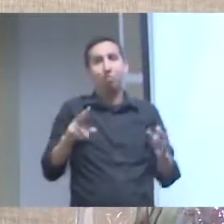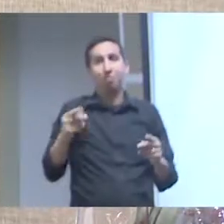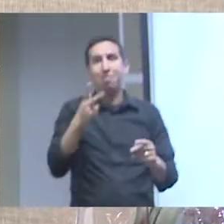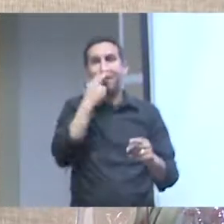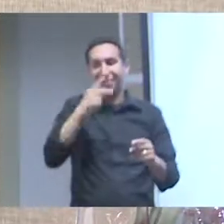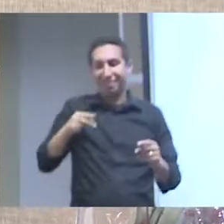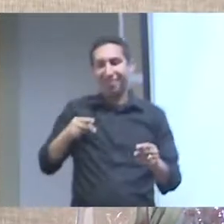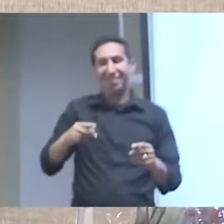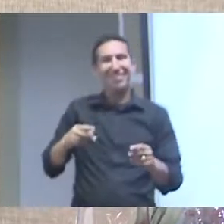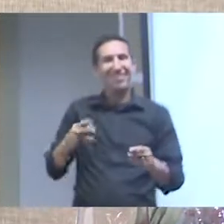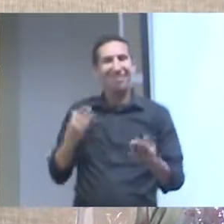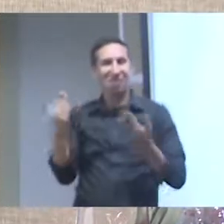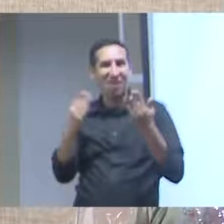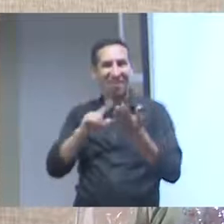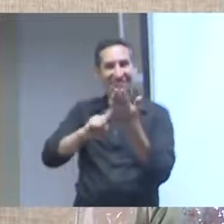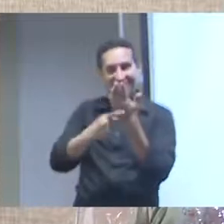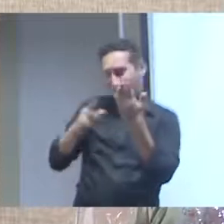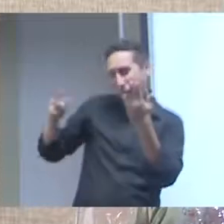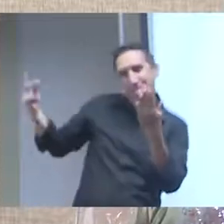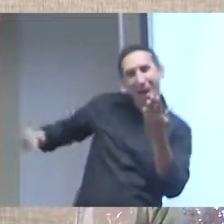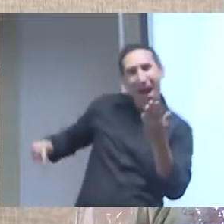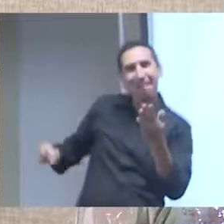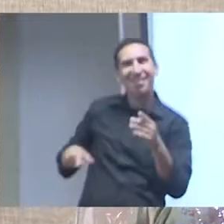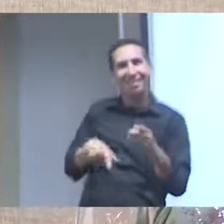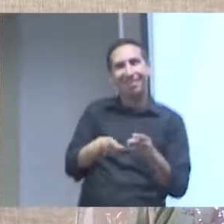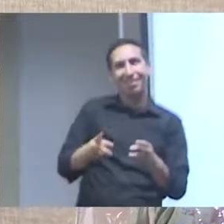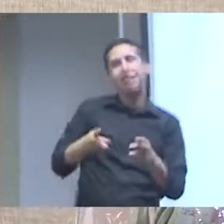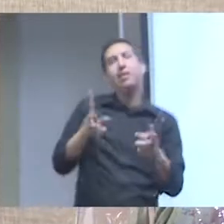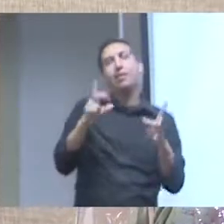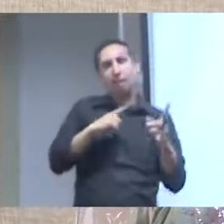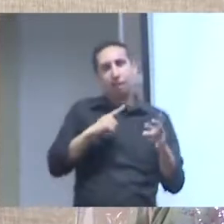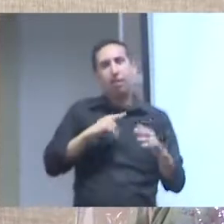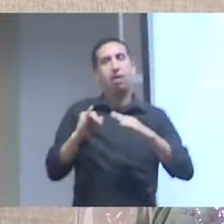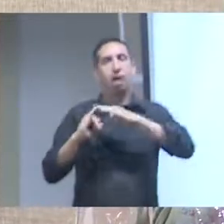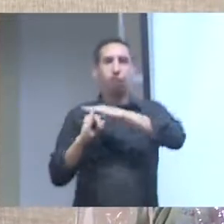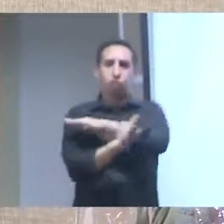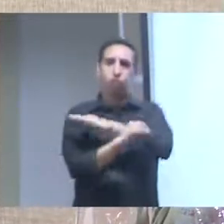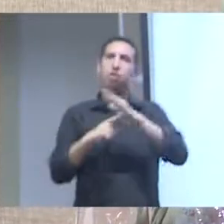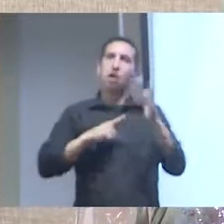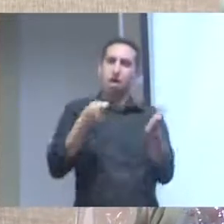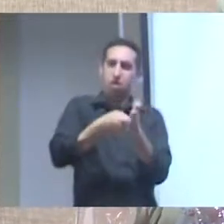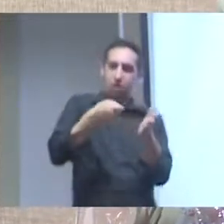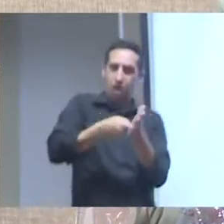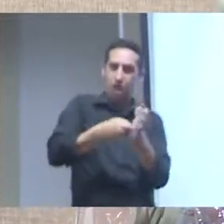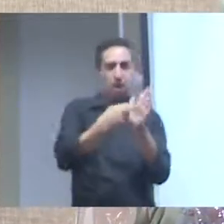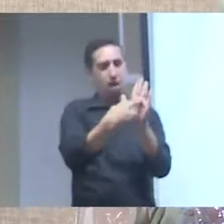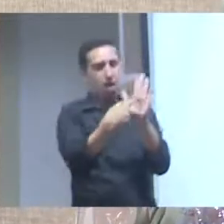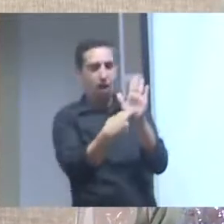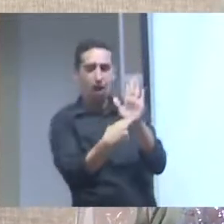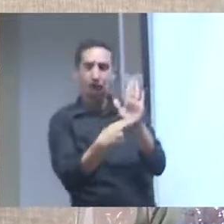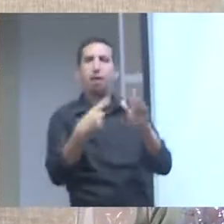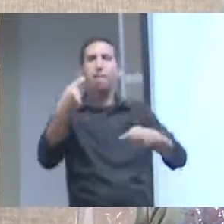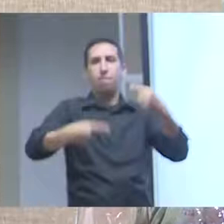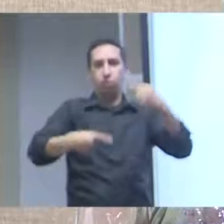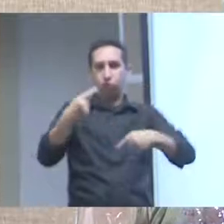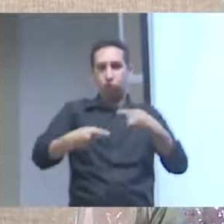e as políticas que estão se consolidando nos institutos de pesquisa e os órgãos de fomento agora também estão